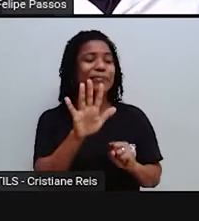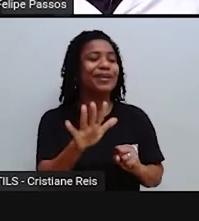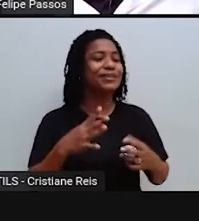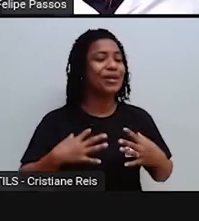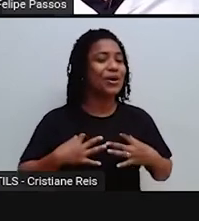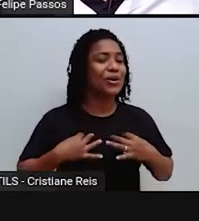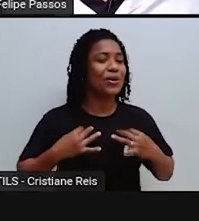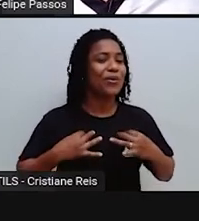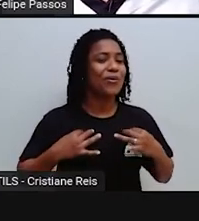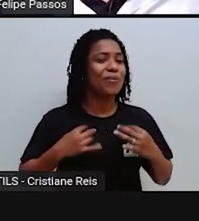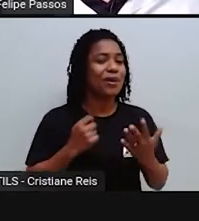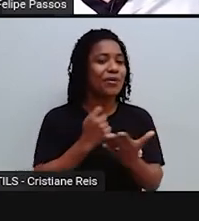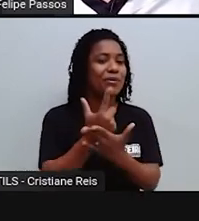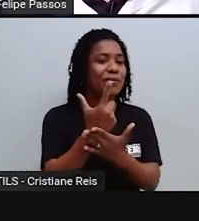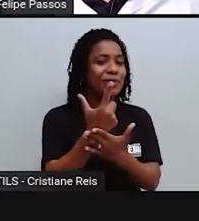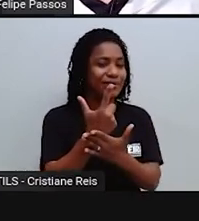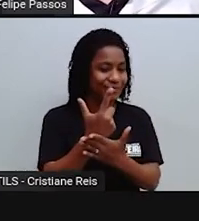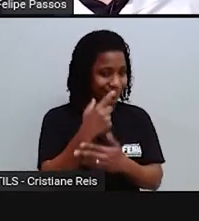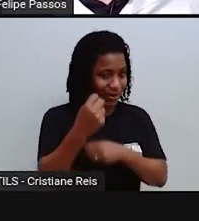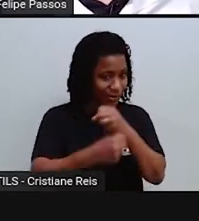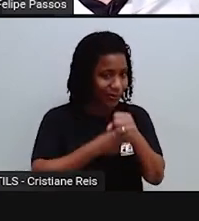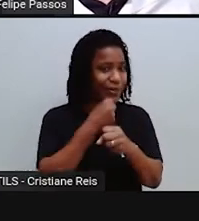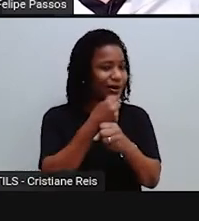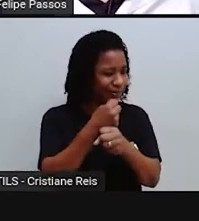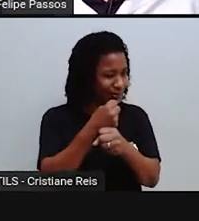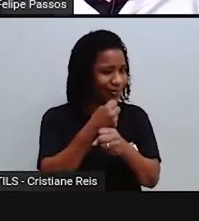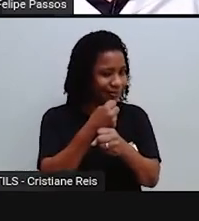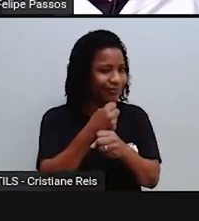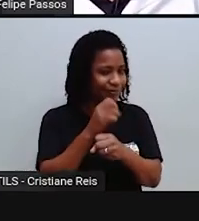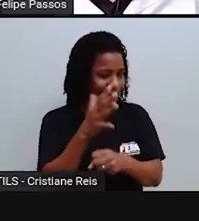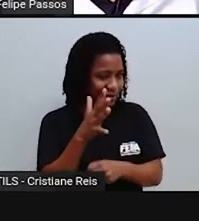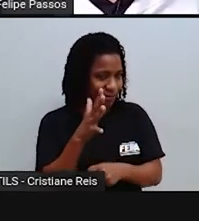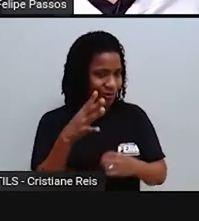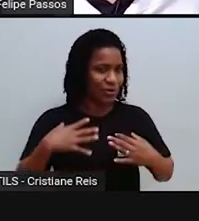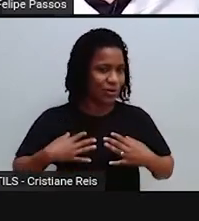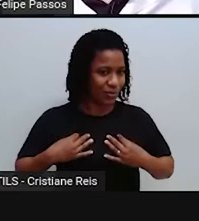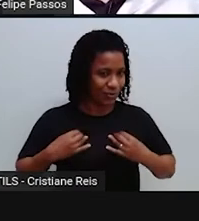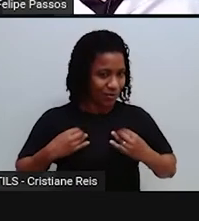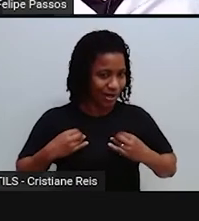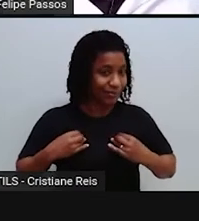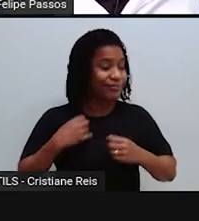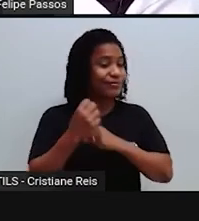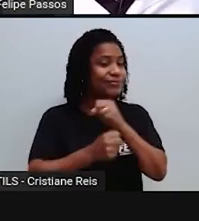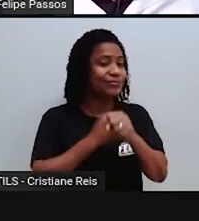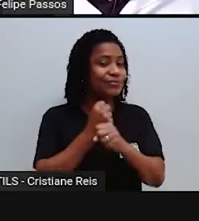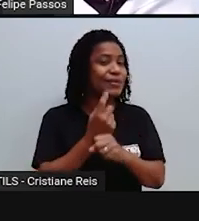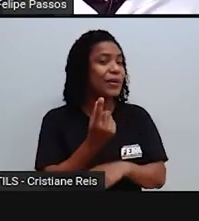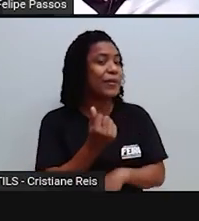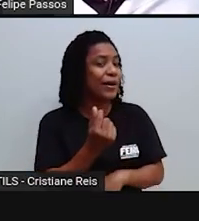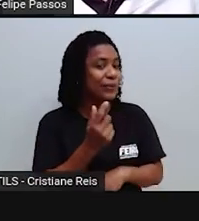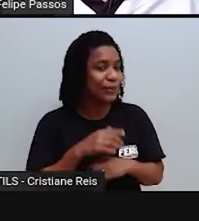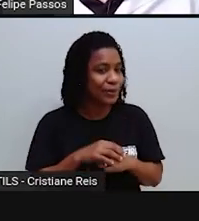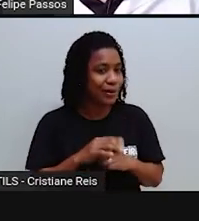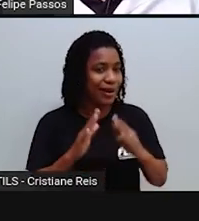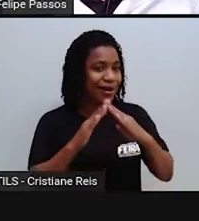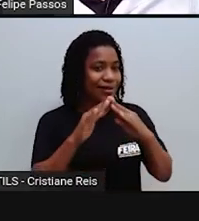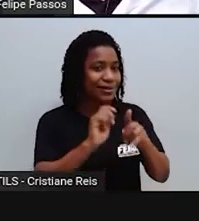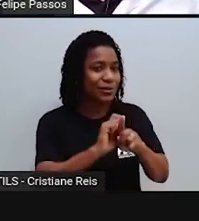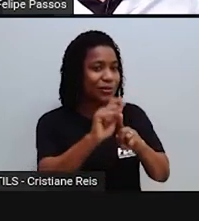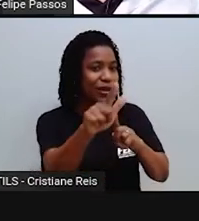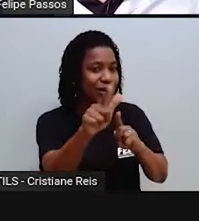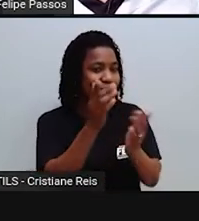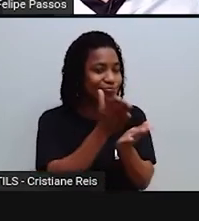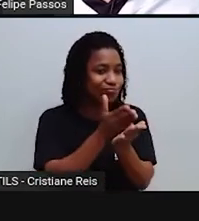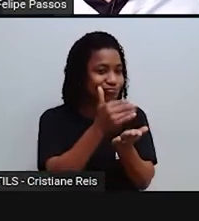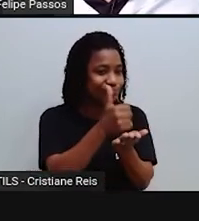que é o tempo que ela vai ser usada, sei lá. Tô chutando aqui, certo? Esse valor diluído no ano. Um aluguel que você paga numa casa, divide ele no